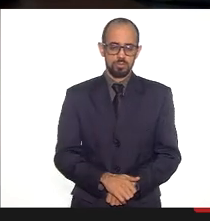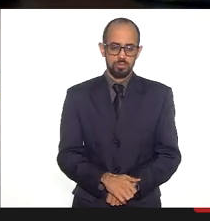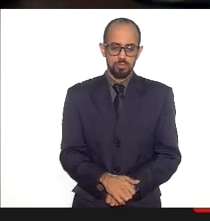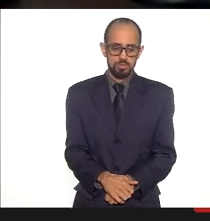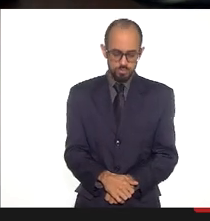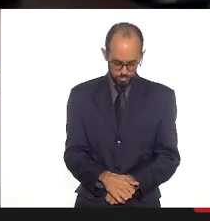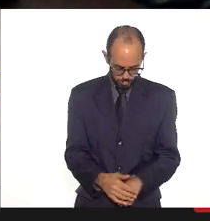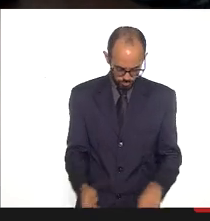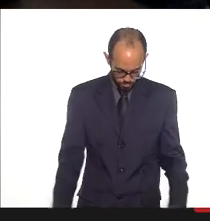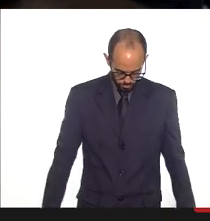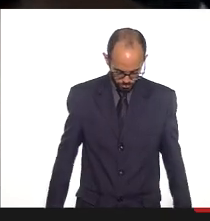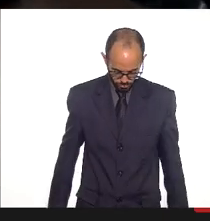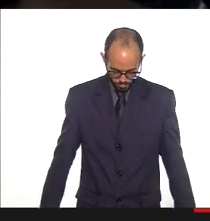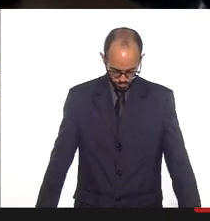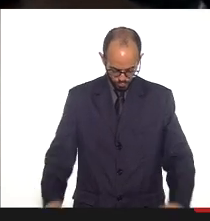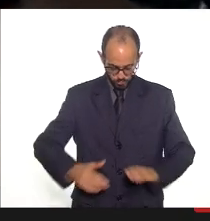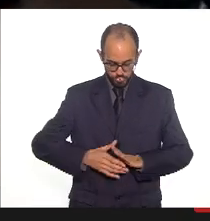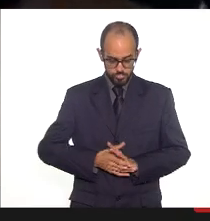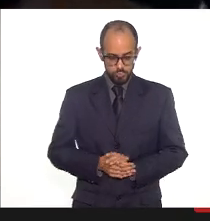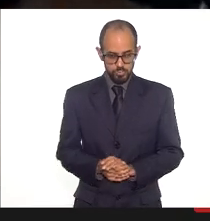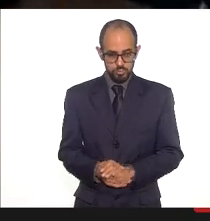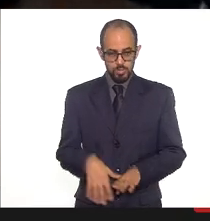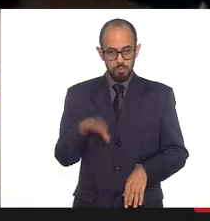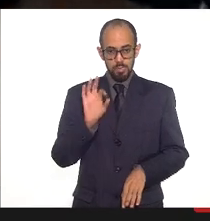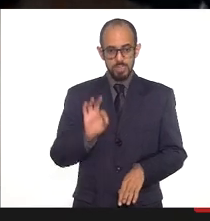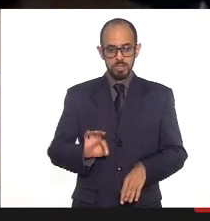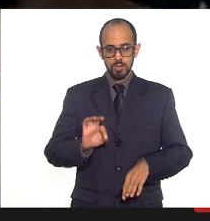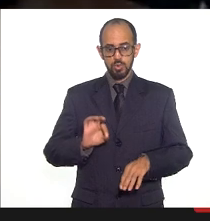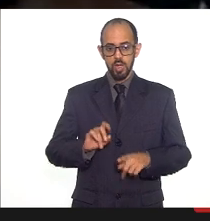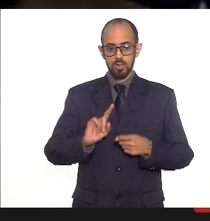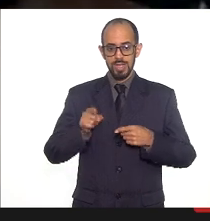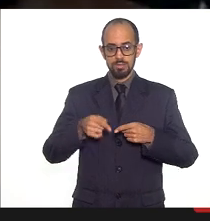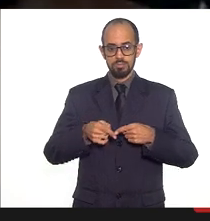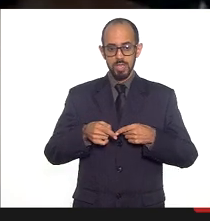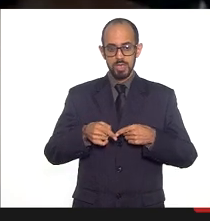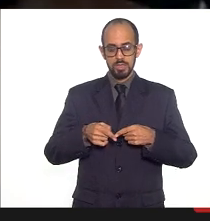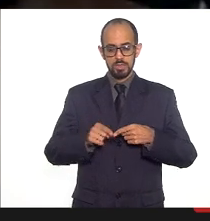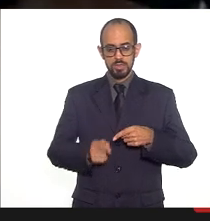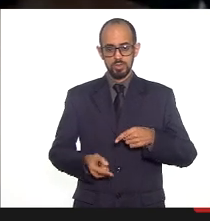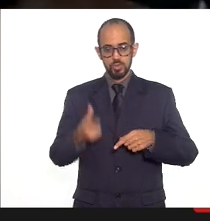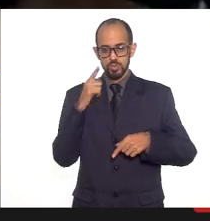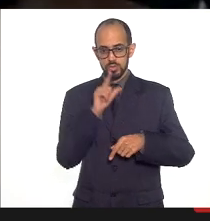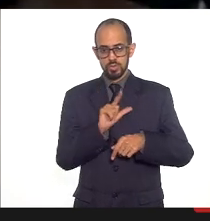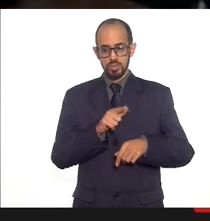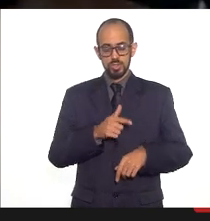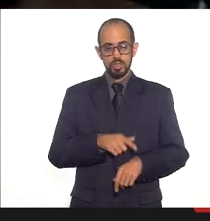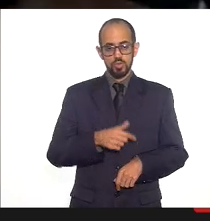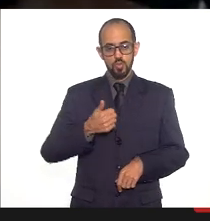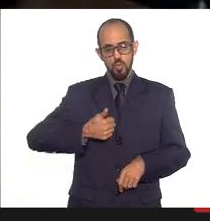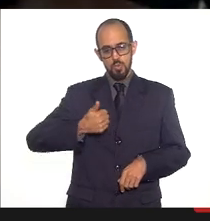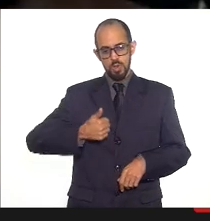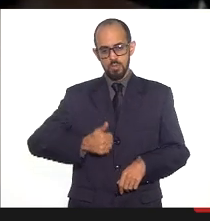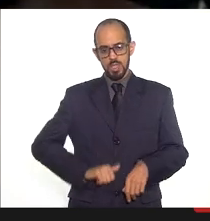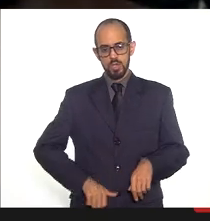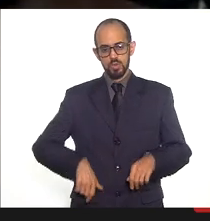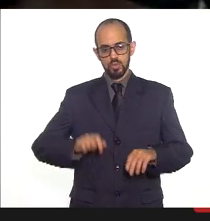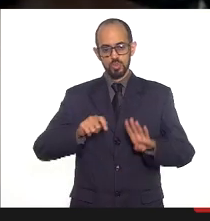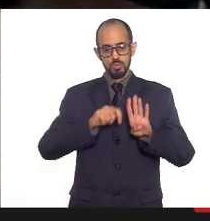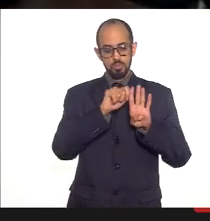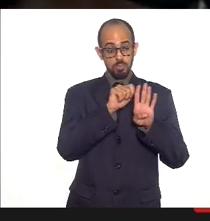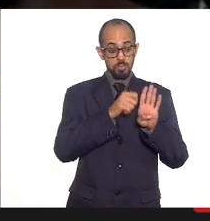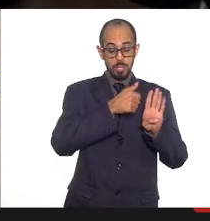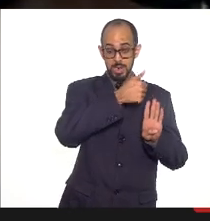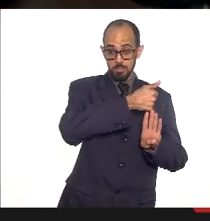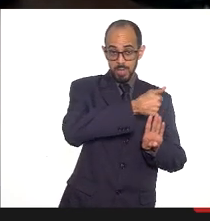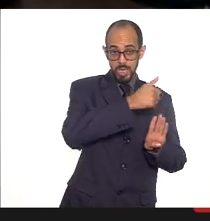tabela 1 percentual de alcance das metas programadas na diretriz 1 da Paz 2021 referente ao primeiro quadrimestre do